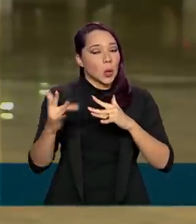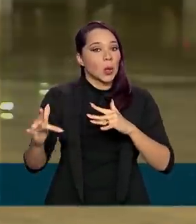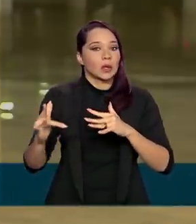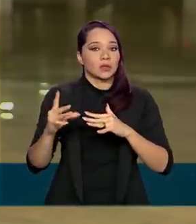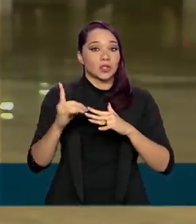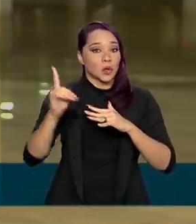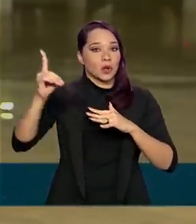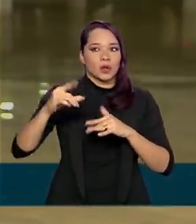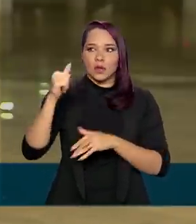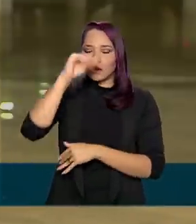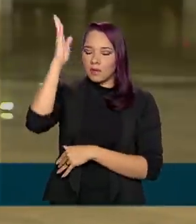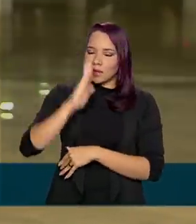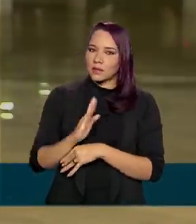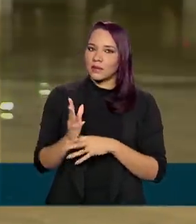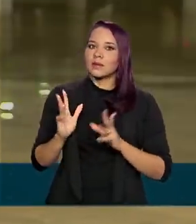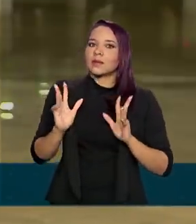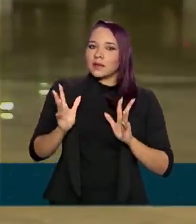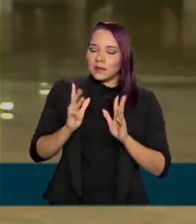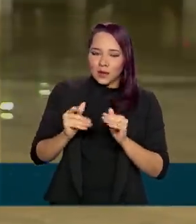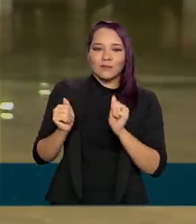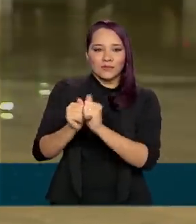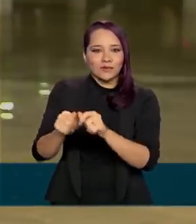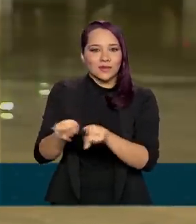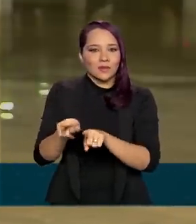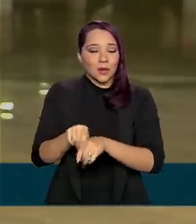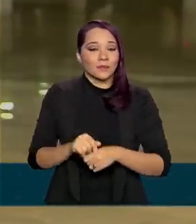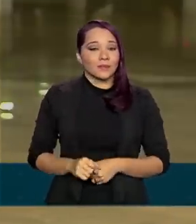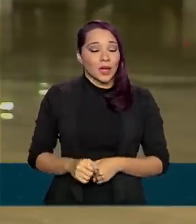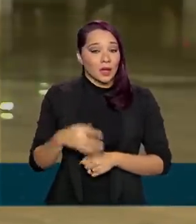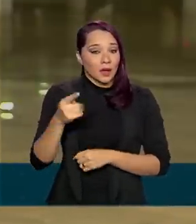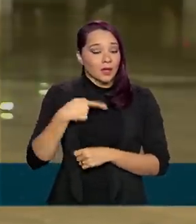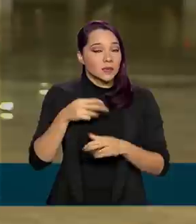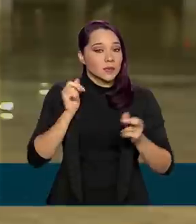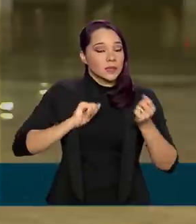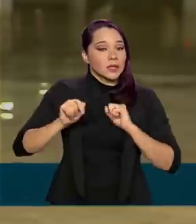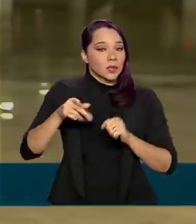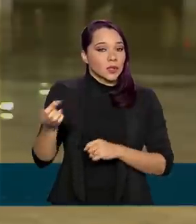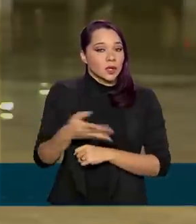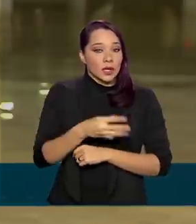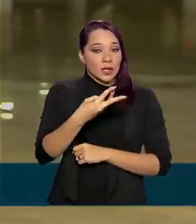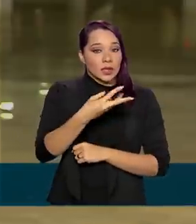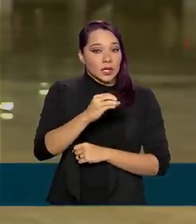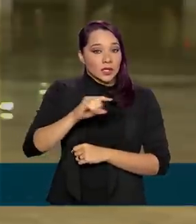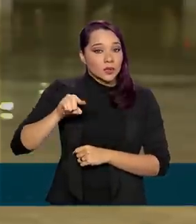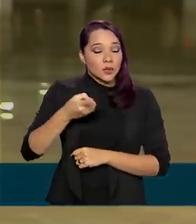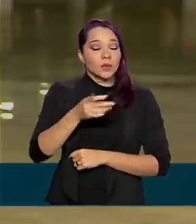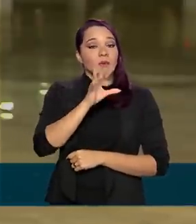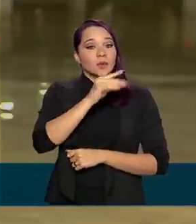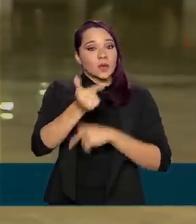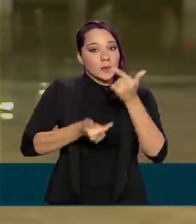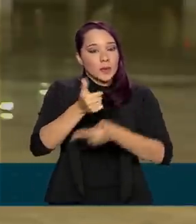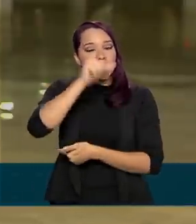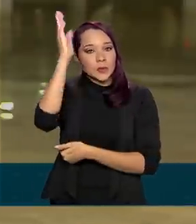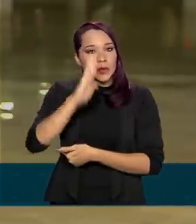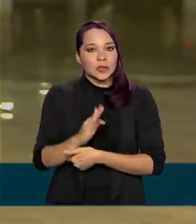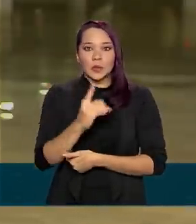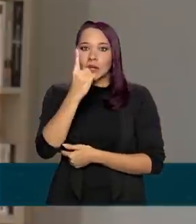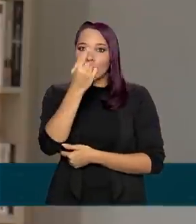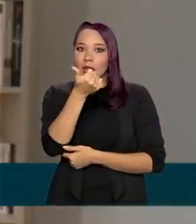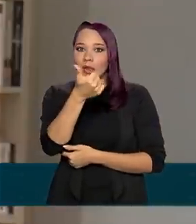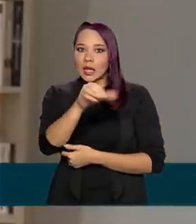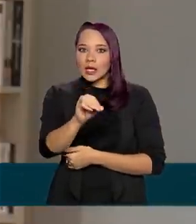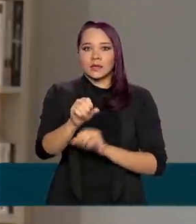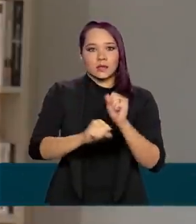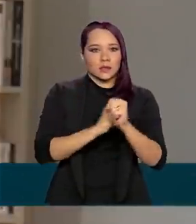Brasil não quer ficar de fora. A expectativa é que a nova tecnologia gere até 300 mil empregos no país em uma década.